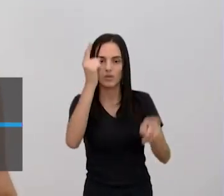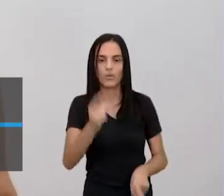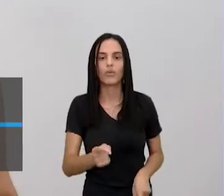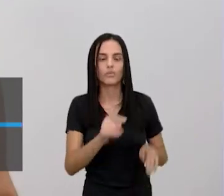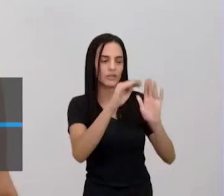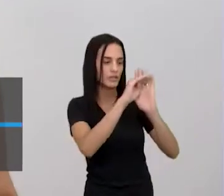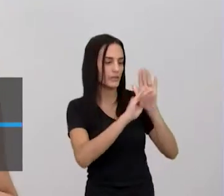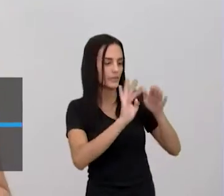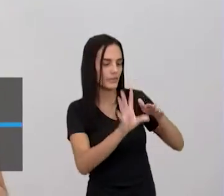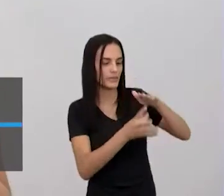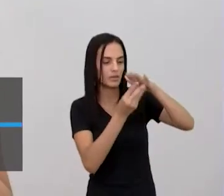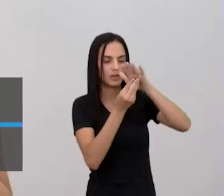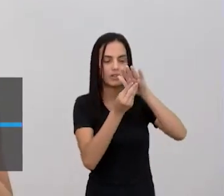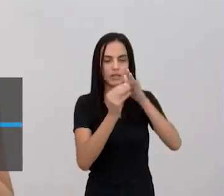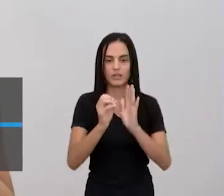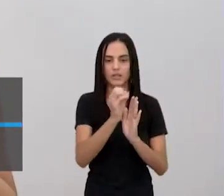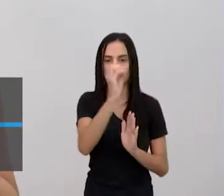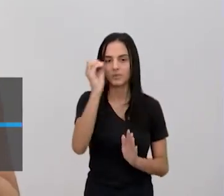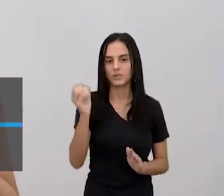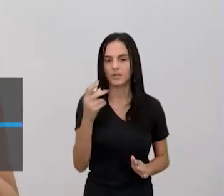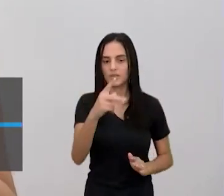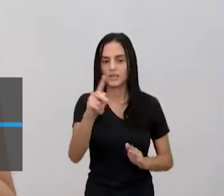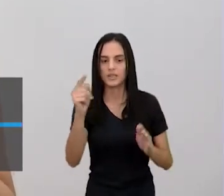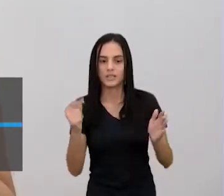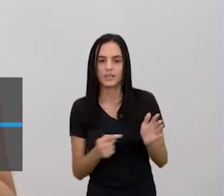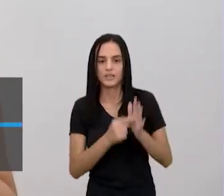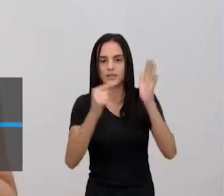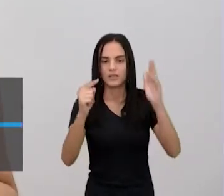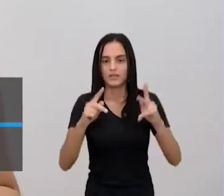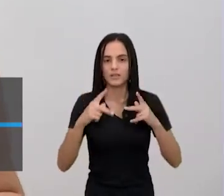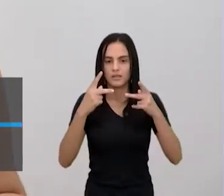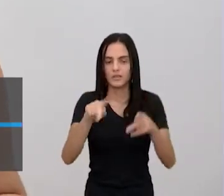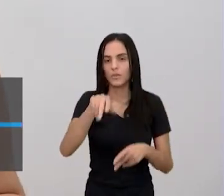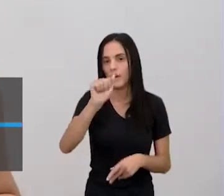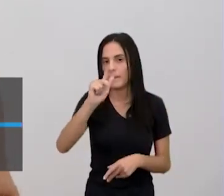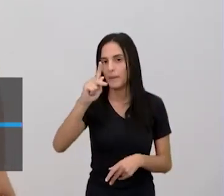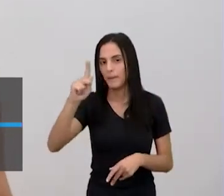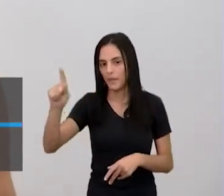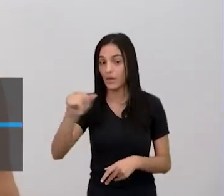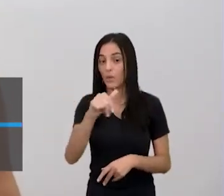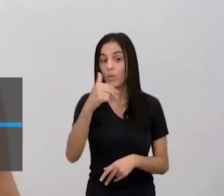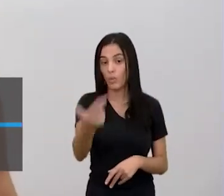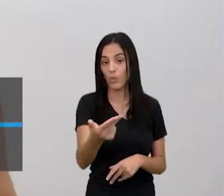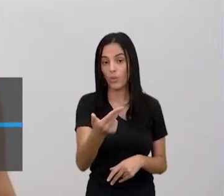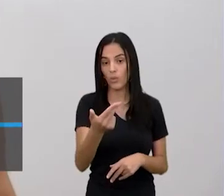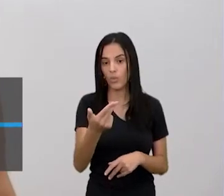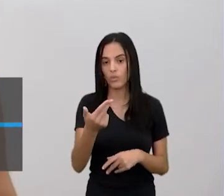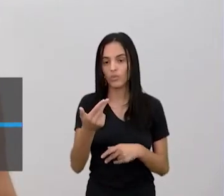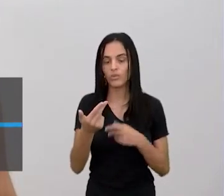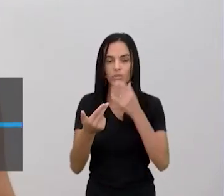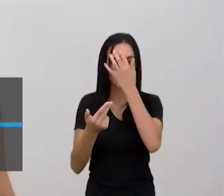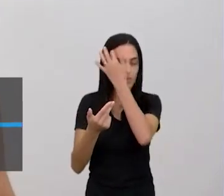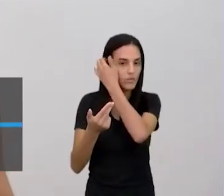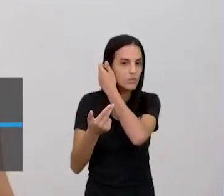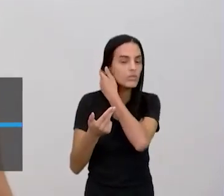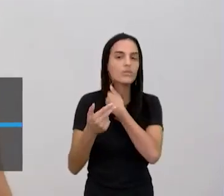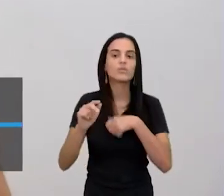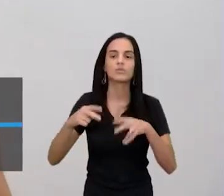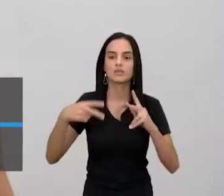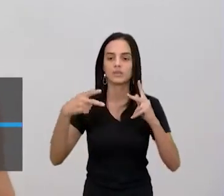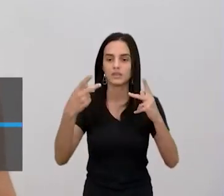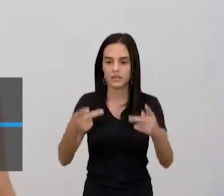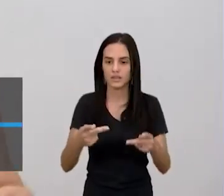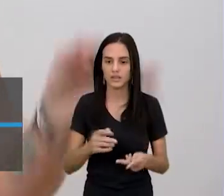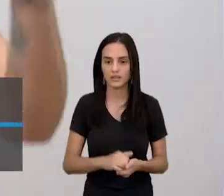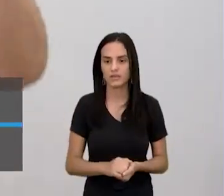lá no repositório. Você pode clicar nesse globinho que aparece aqui no aplicativo ou através do site do Centro